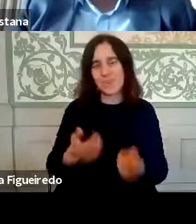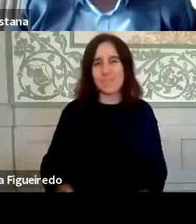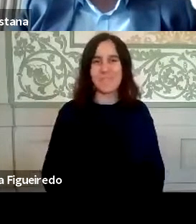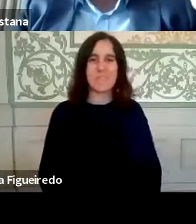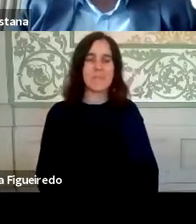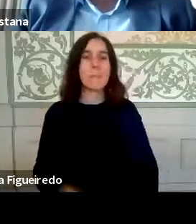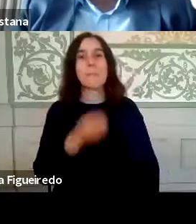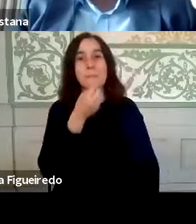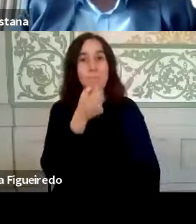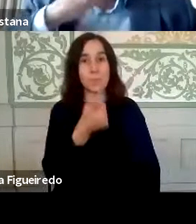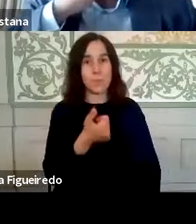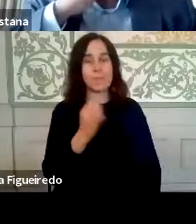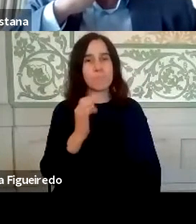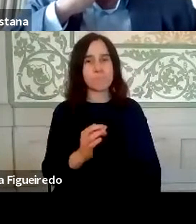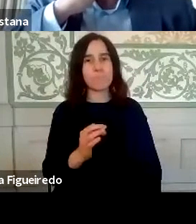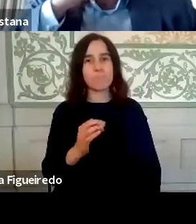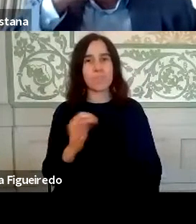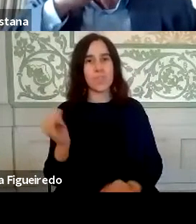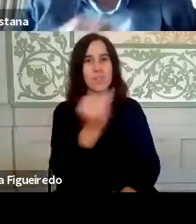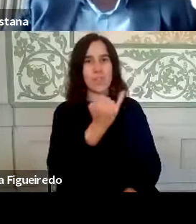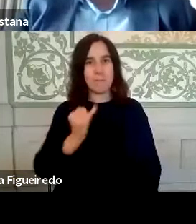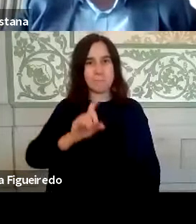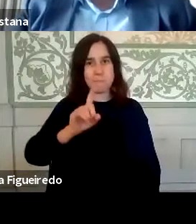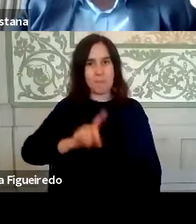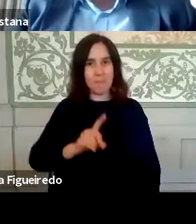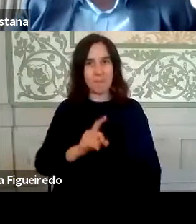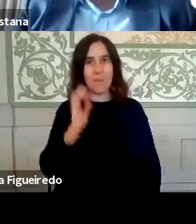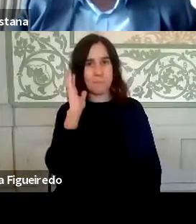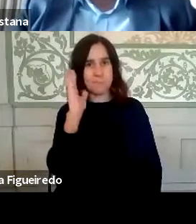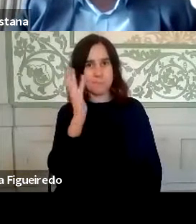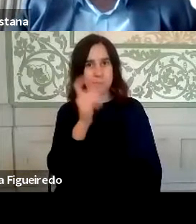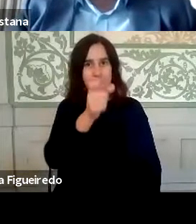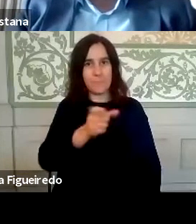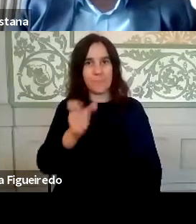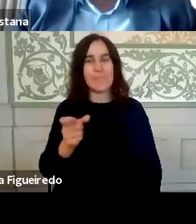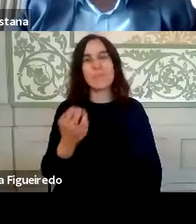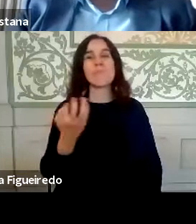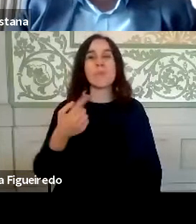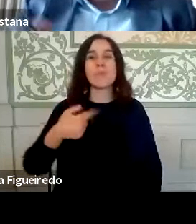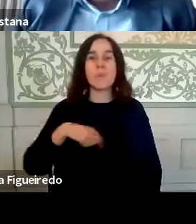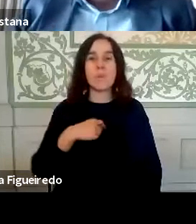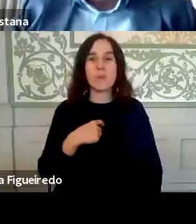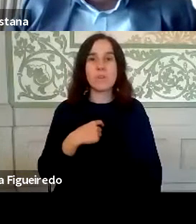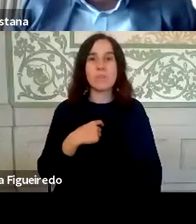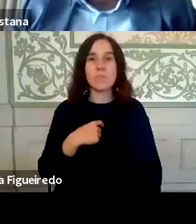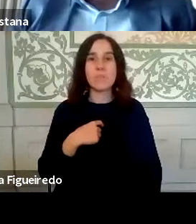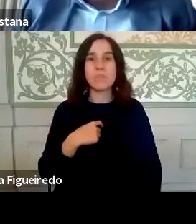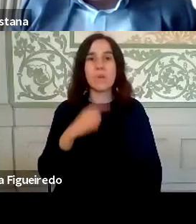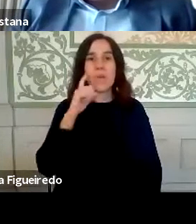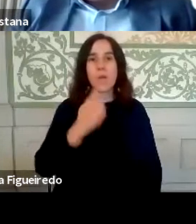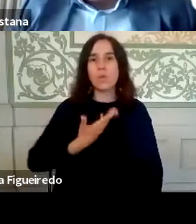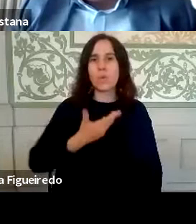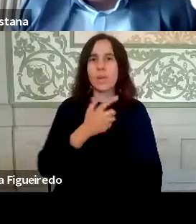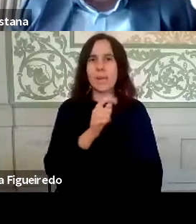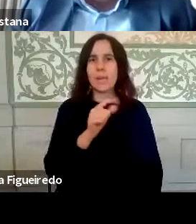penso que, feita esta primeira ronda com os oradores, e tendo nós, segundo a doutora Elsa nos disse,